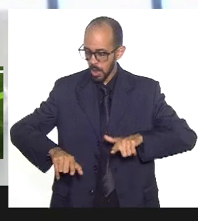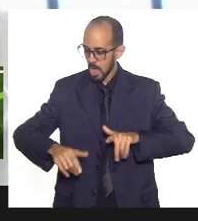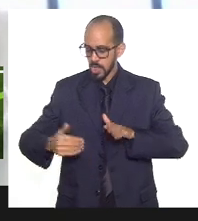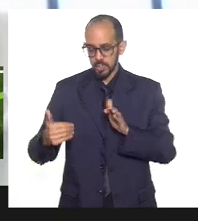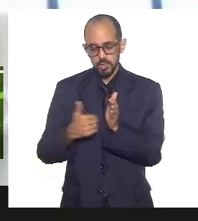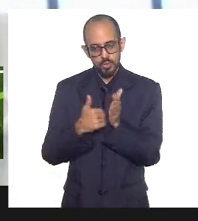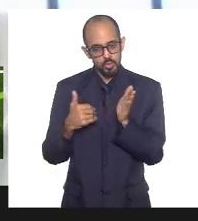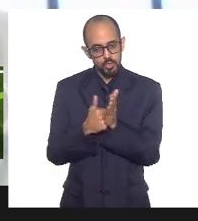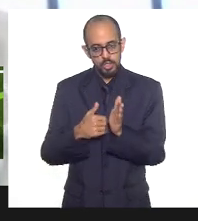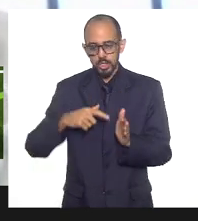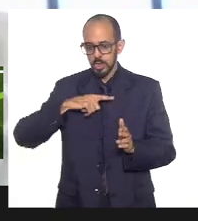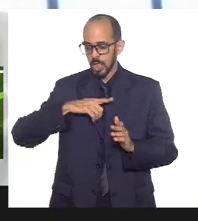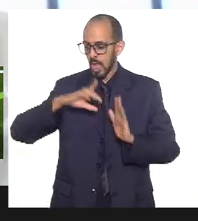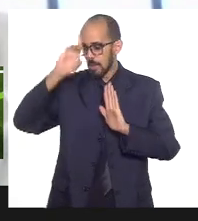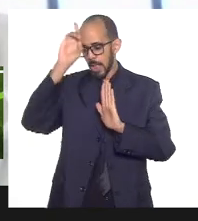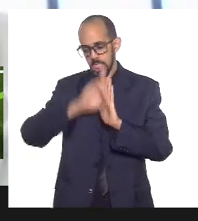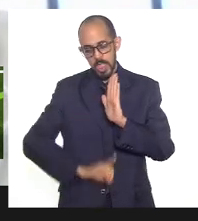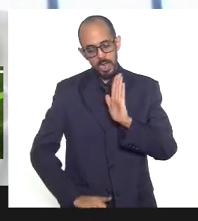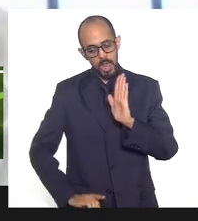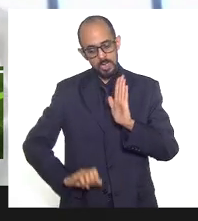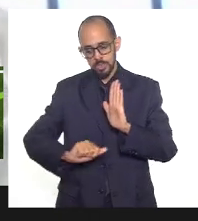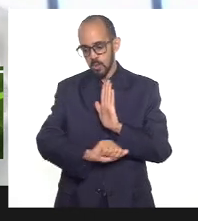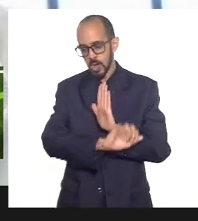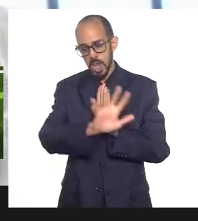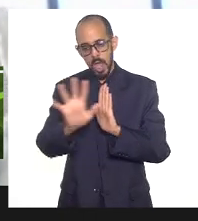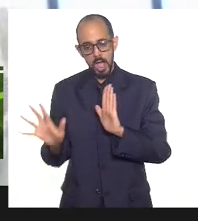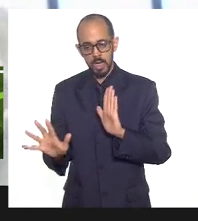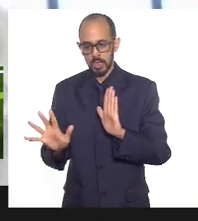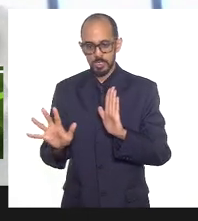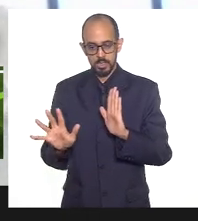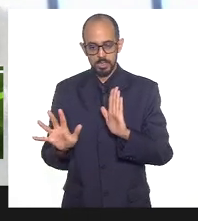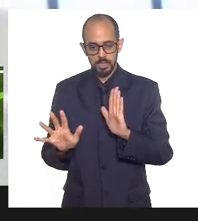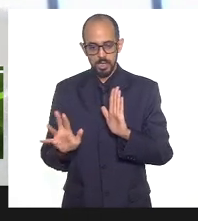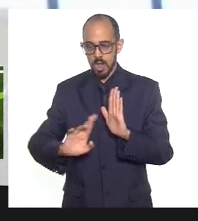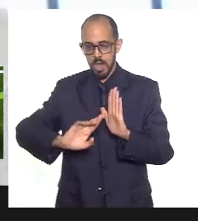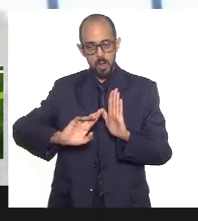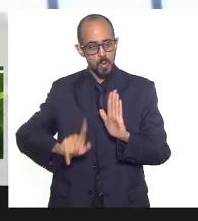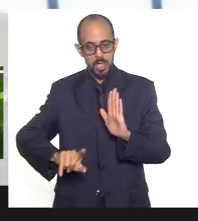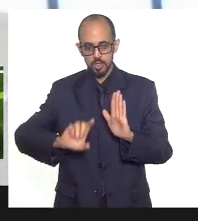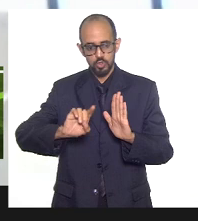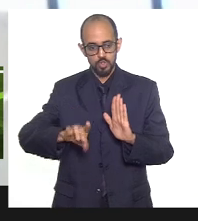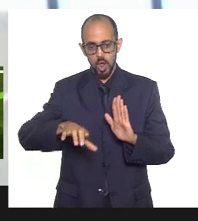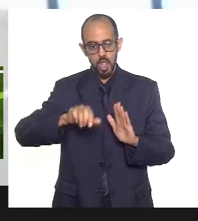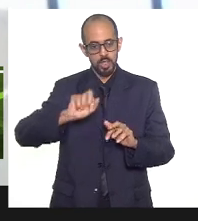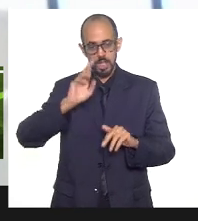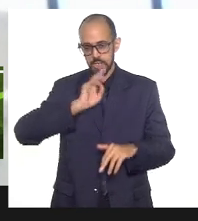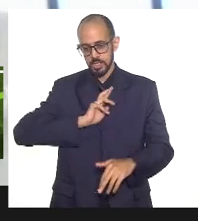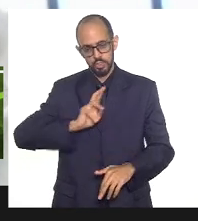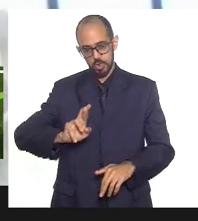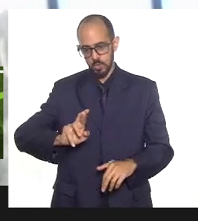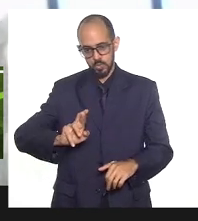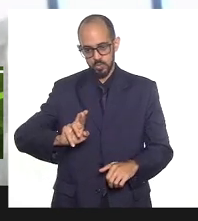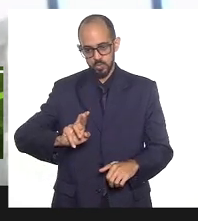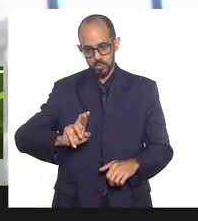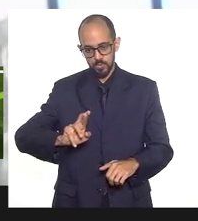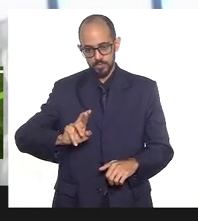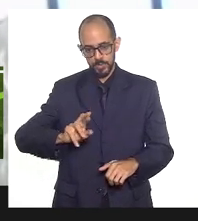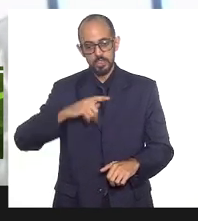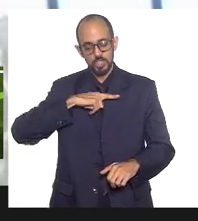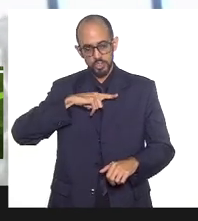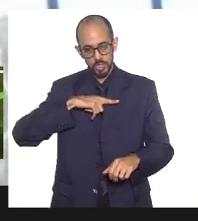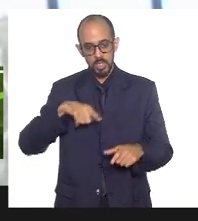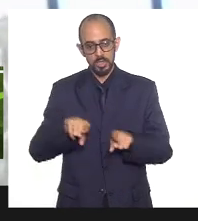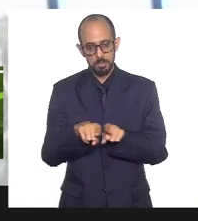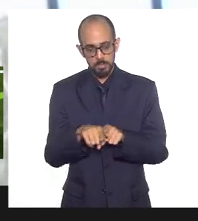declarada ao nosso povo, que não é só do religioso. Agora nós temos as facções,